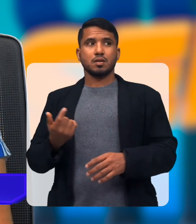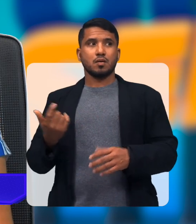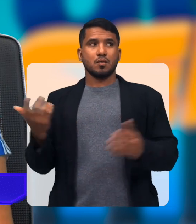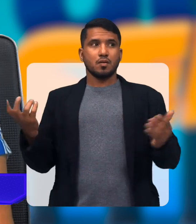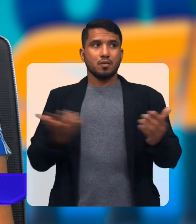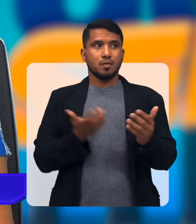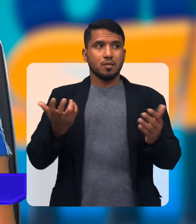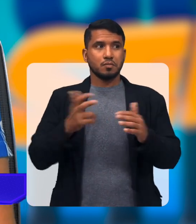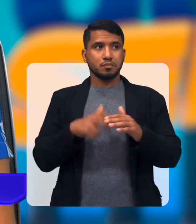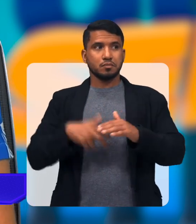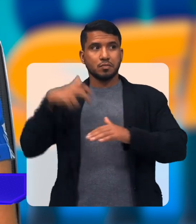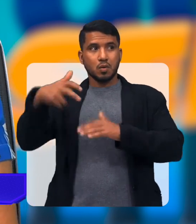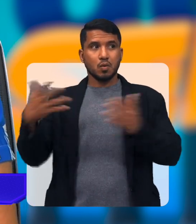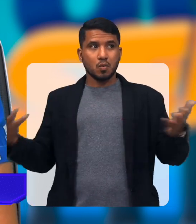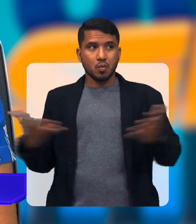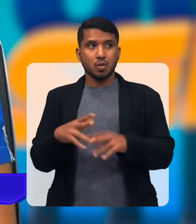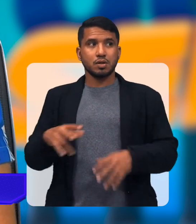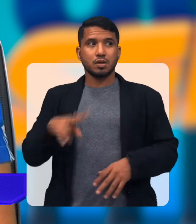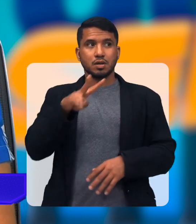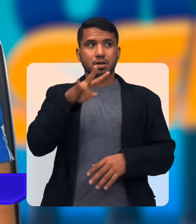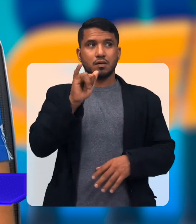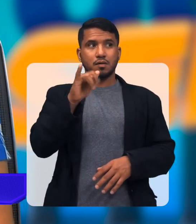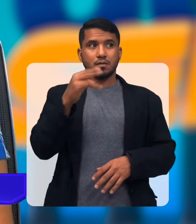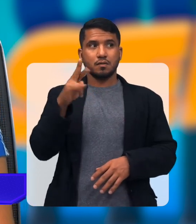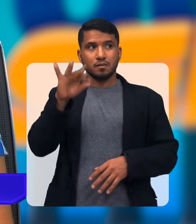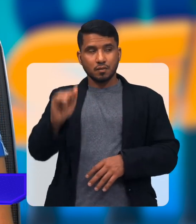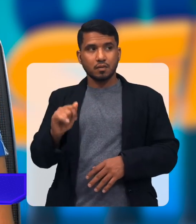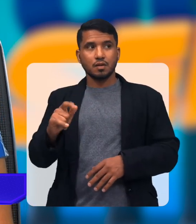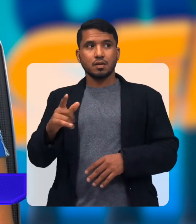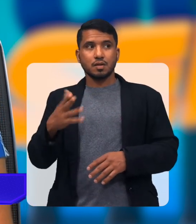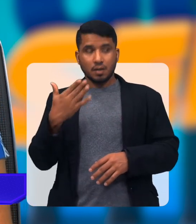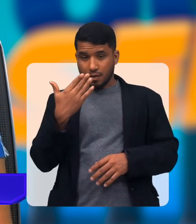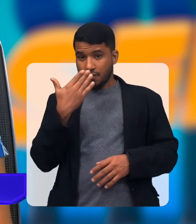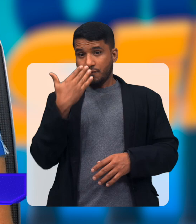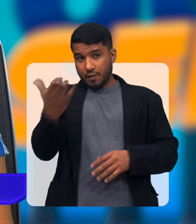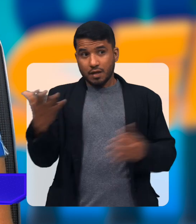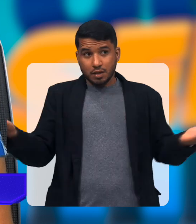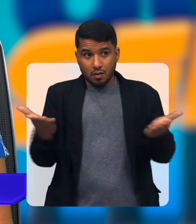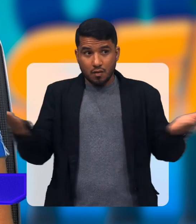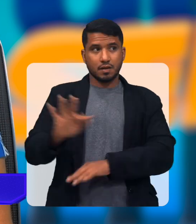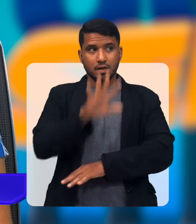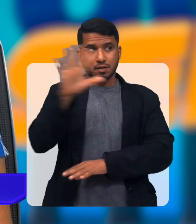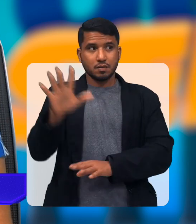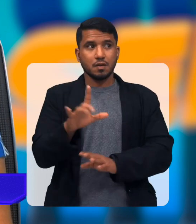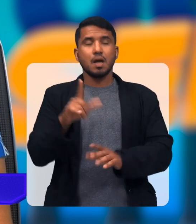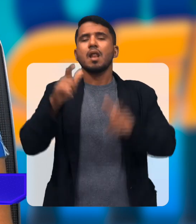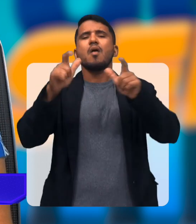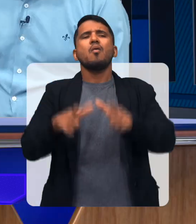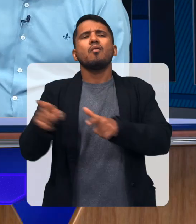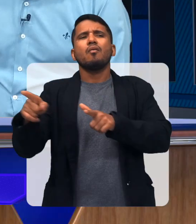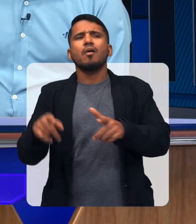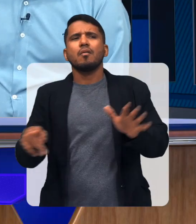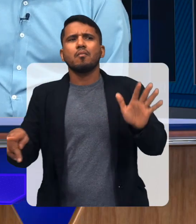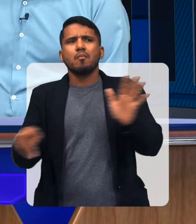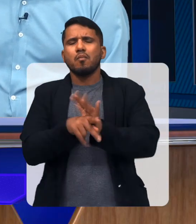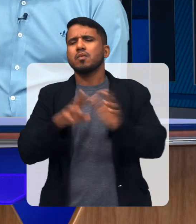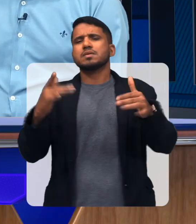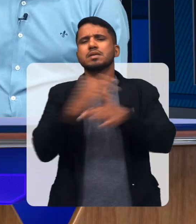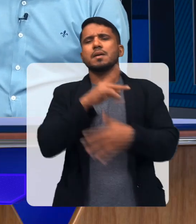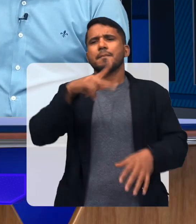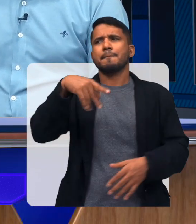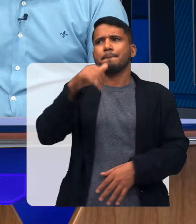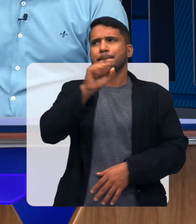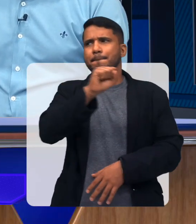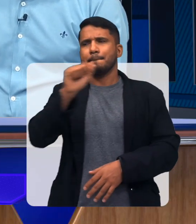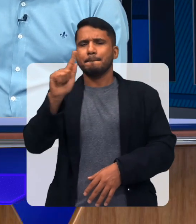muito grande E hoje é a Vitória Régia Que está Na frente Da federação A Vitória Ela tem que